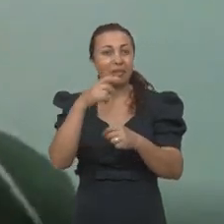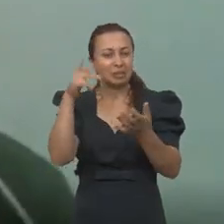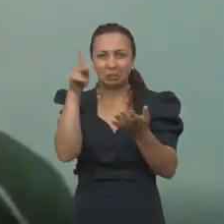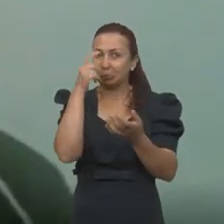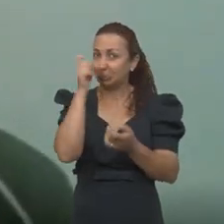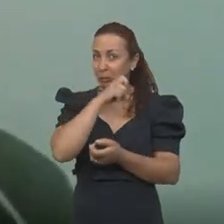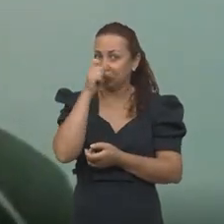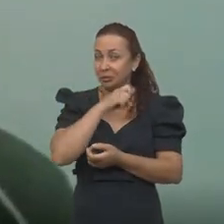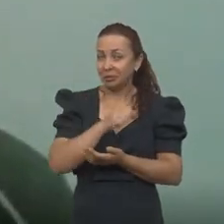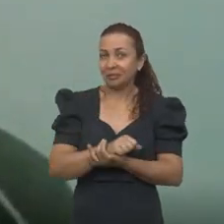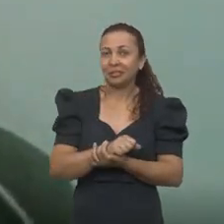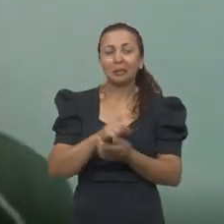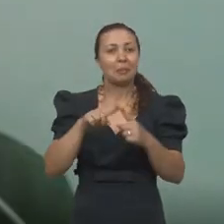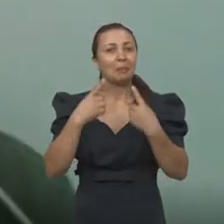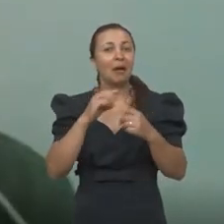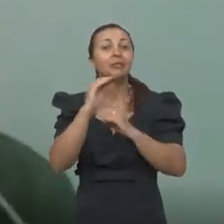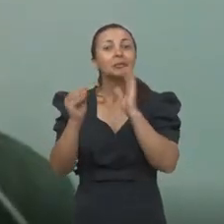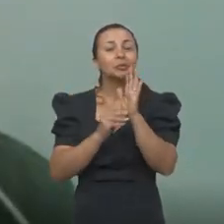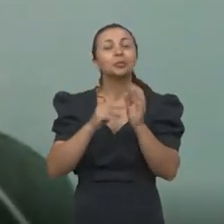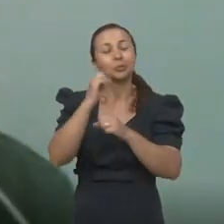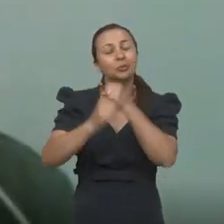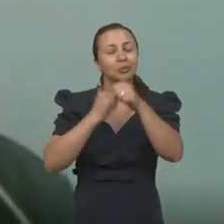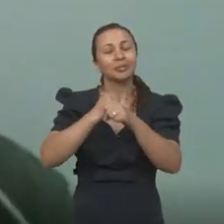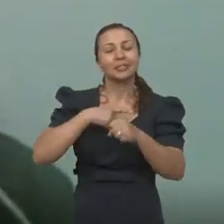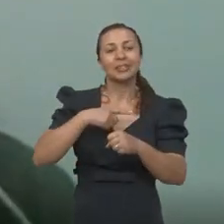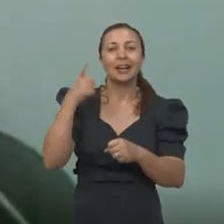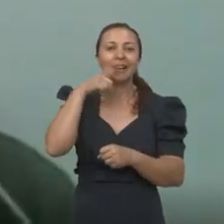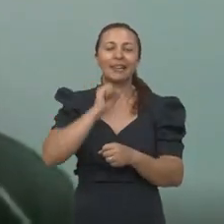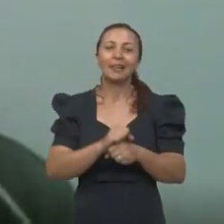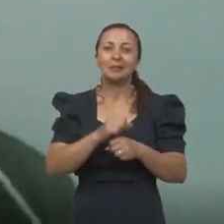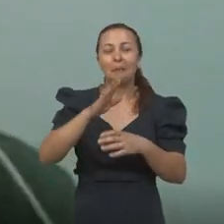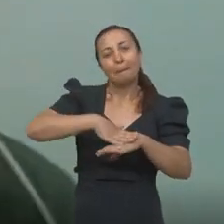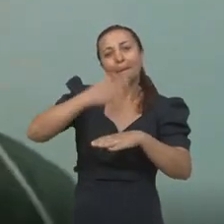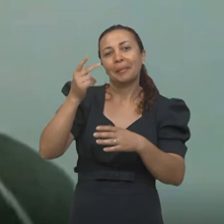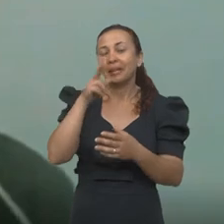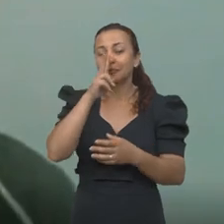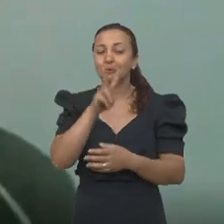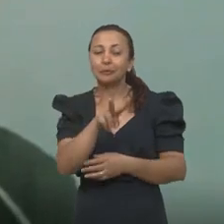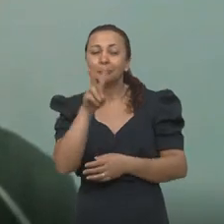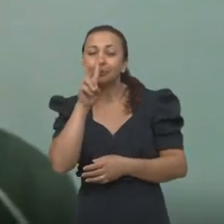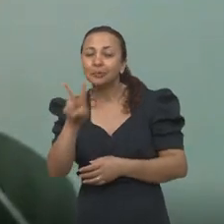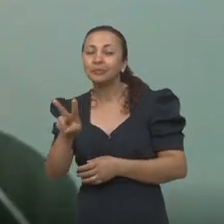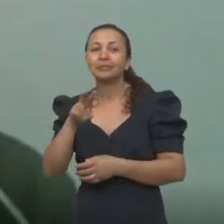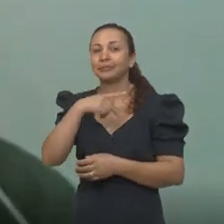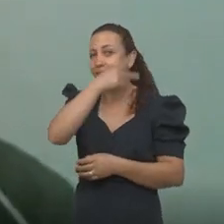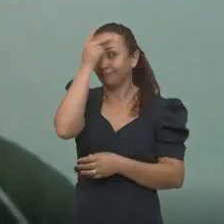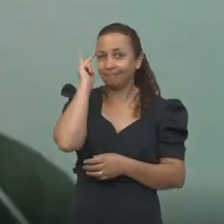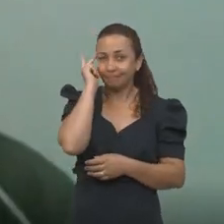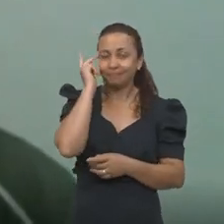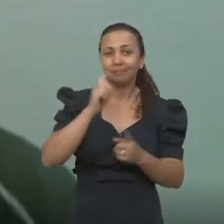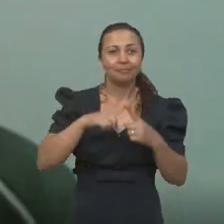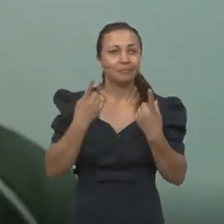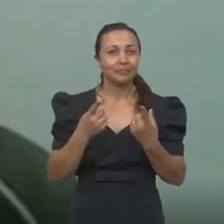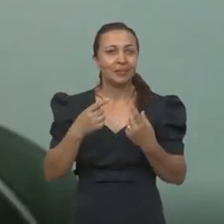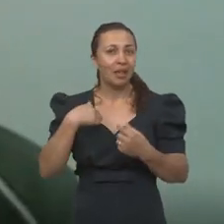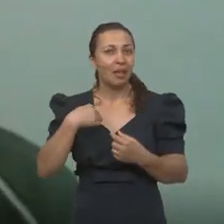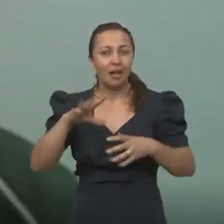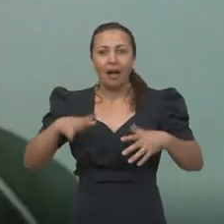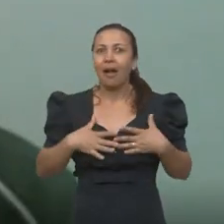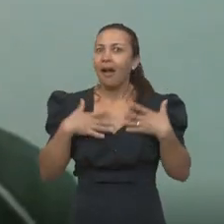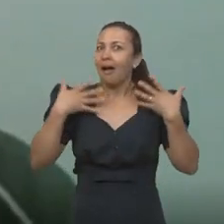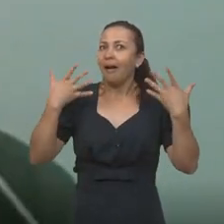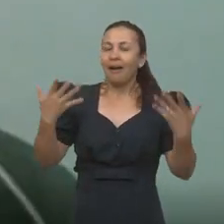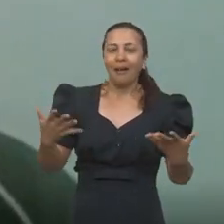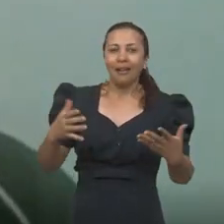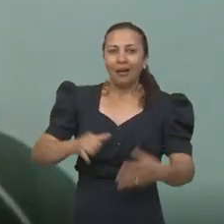uma coisa muito abstrata, né? Apesar que, nos últimos anos, ela tem ganhado mais espaço na mídia, enfim, no cotidiano das pessoas. Mas foi